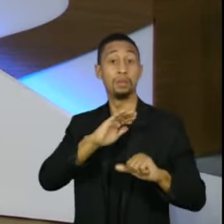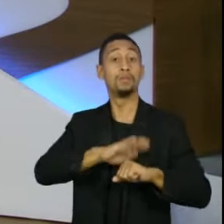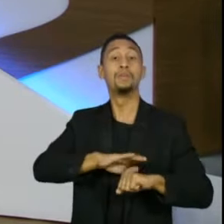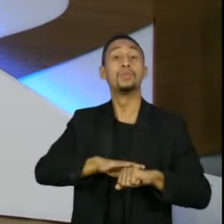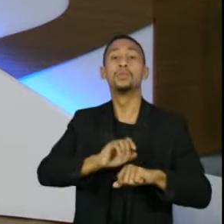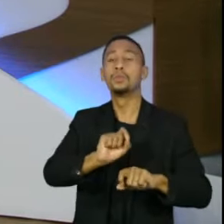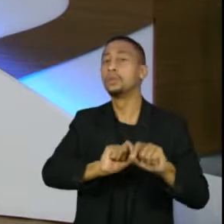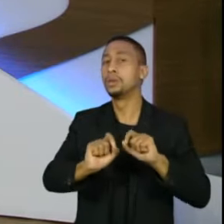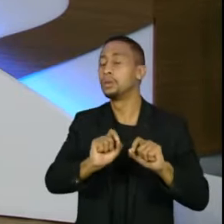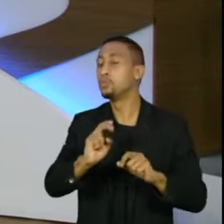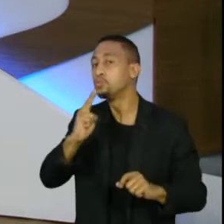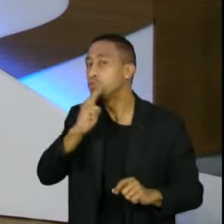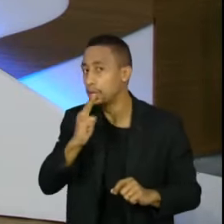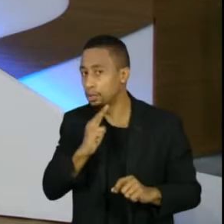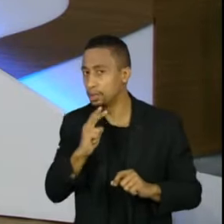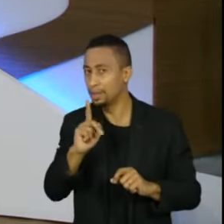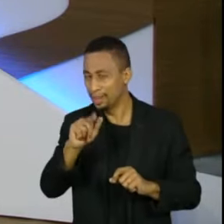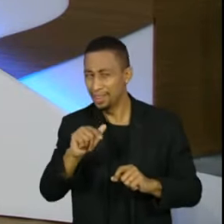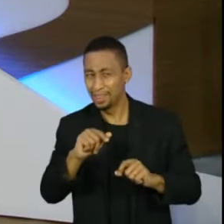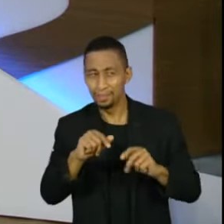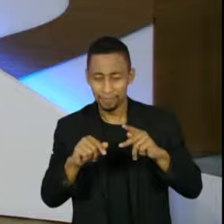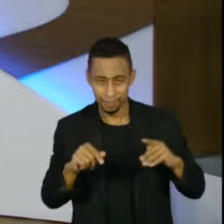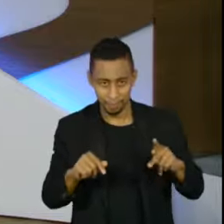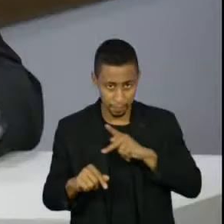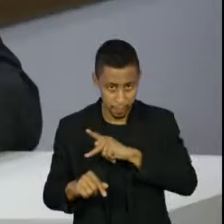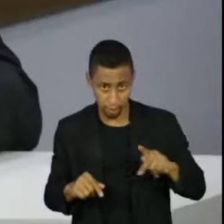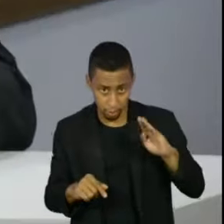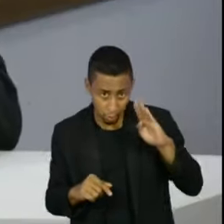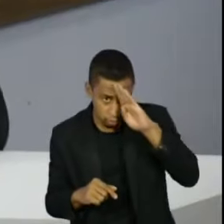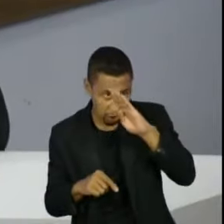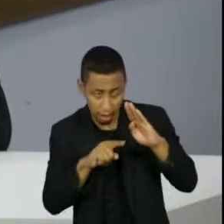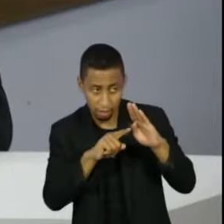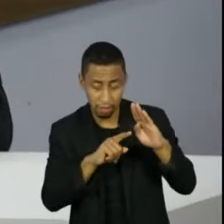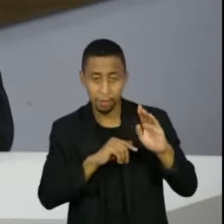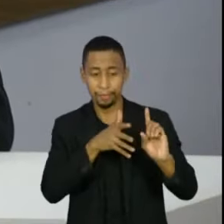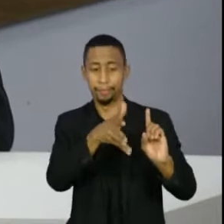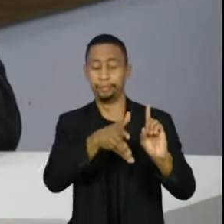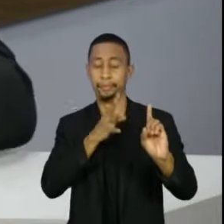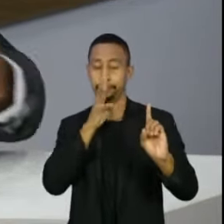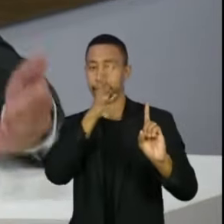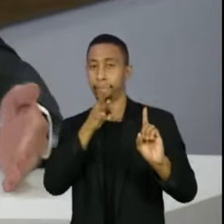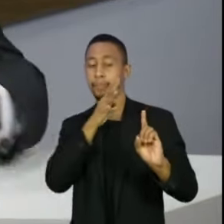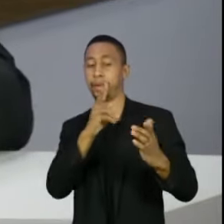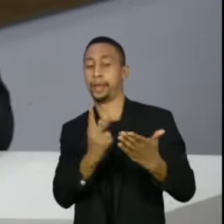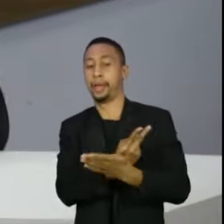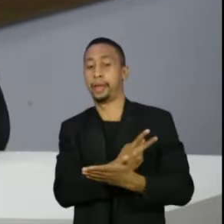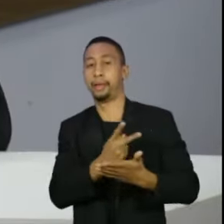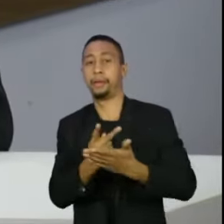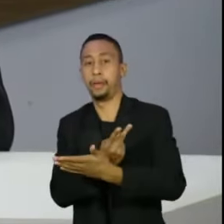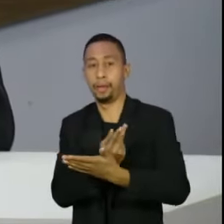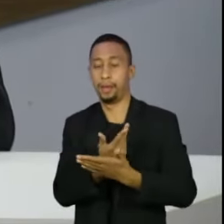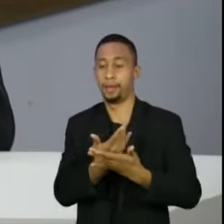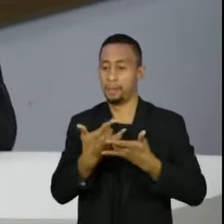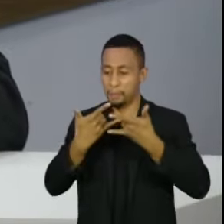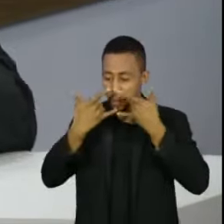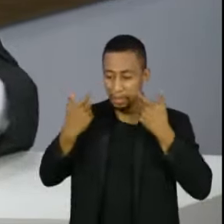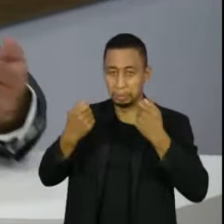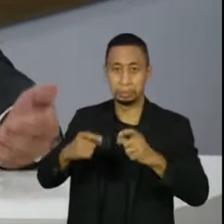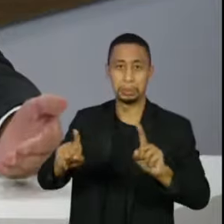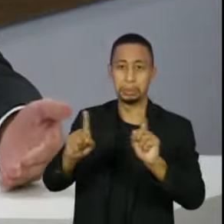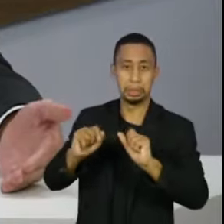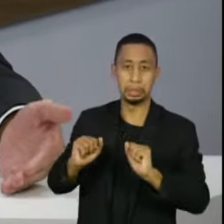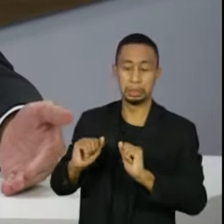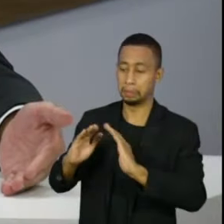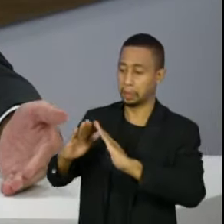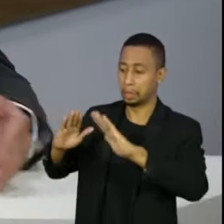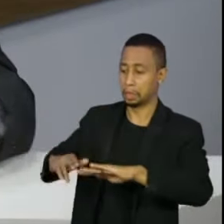talvez consertar os erros do presidente da República? O presidente da República que fala contra o uso de máscaras, ou o presidente que não